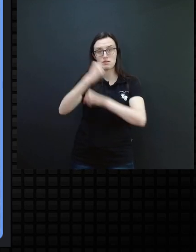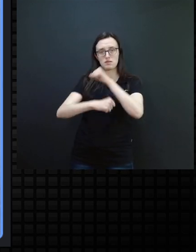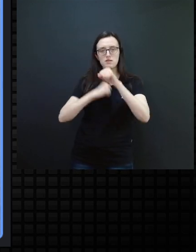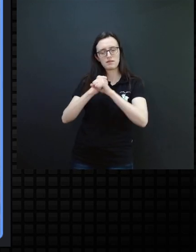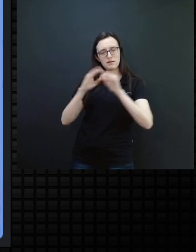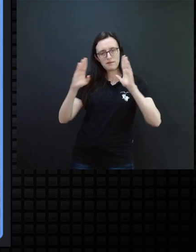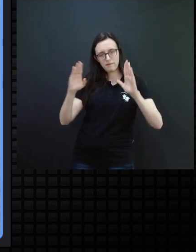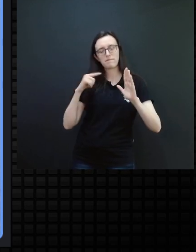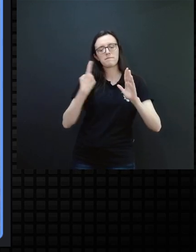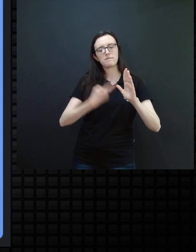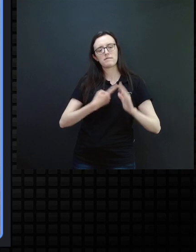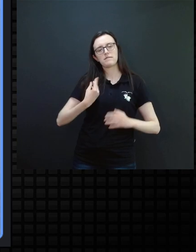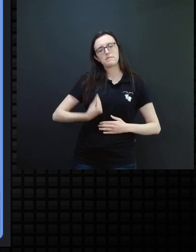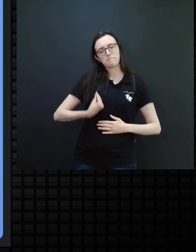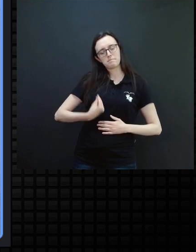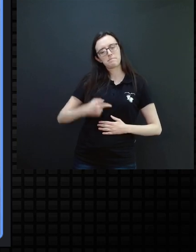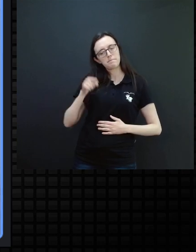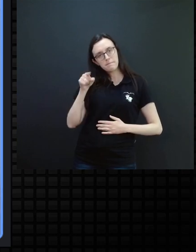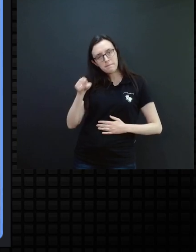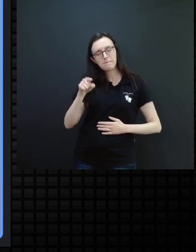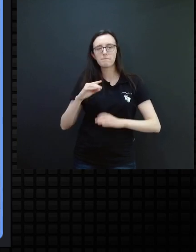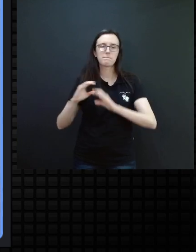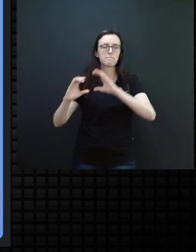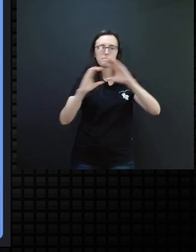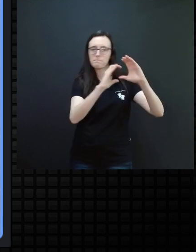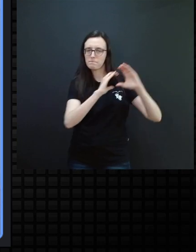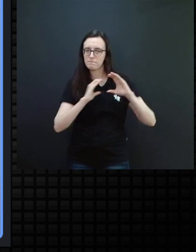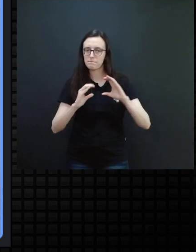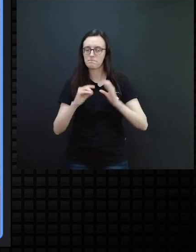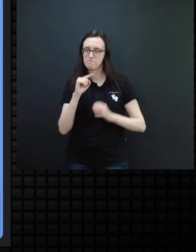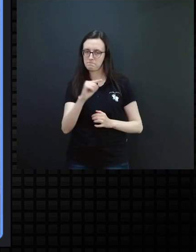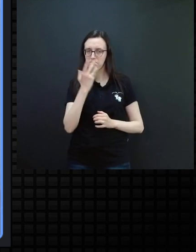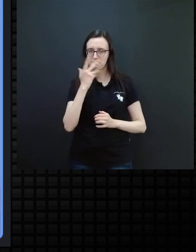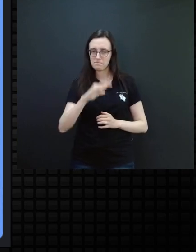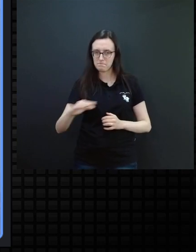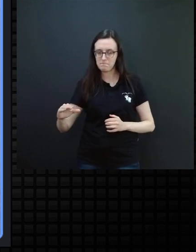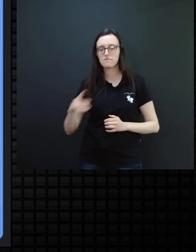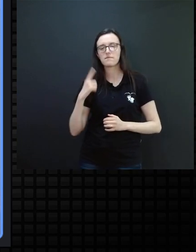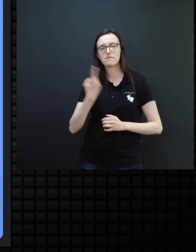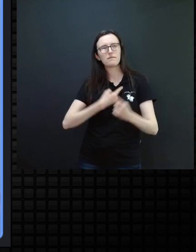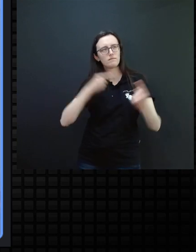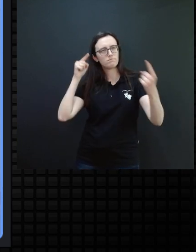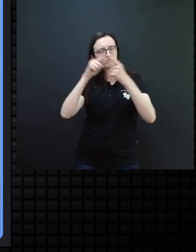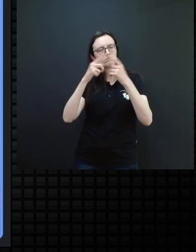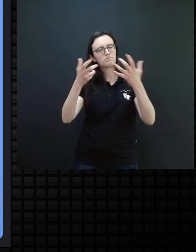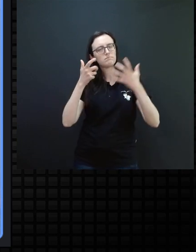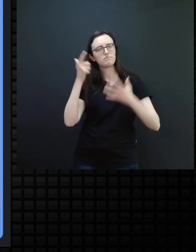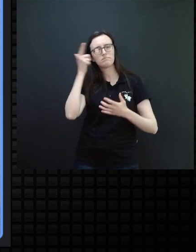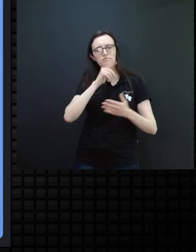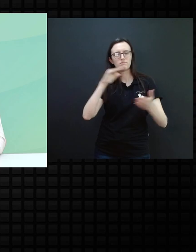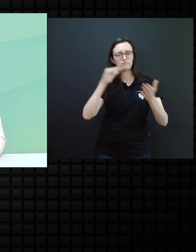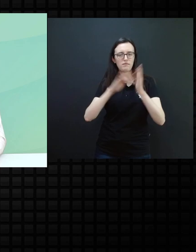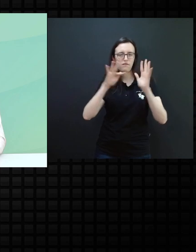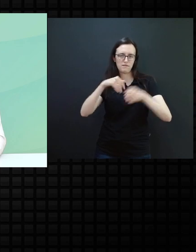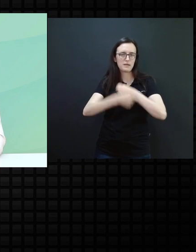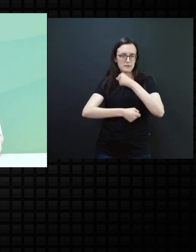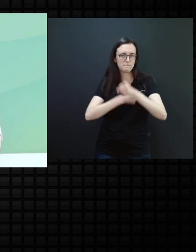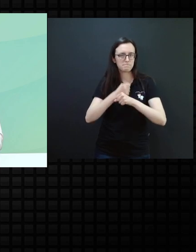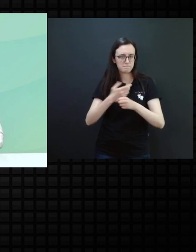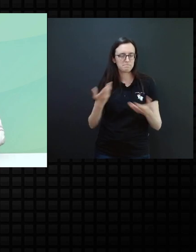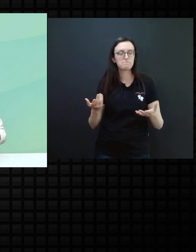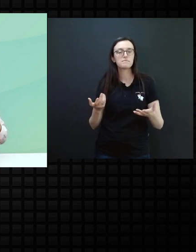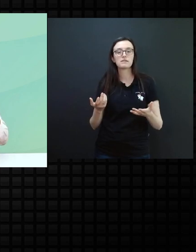nós estamos com essa, com essa comunicação com ela e pretendemos atingir até o final do ano. Perfeito, um